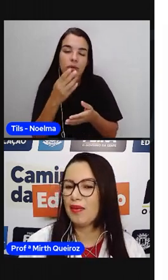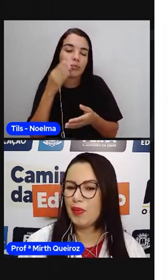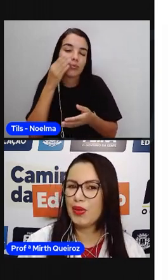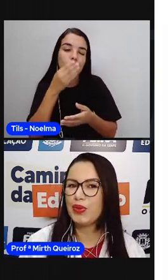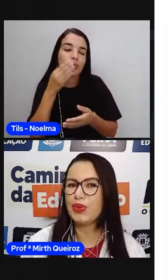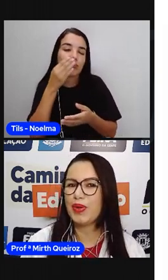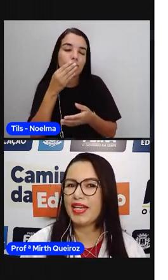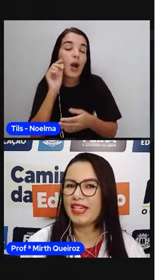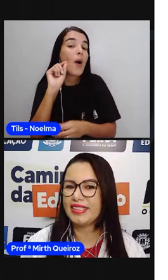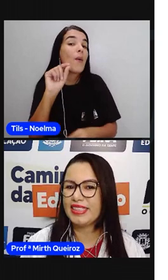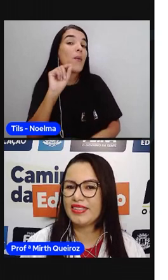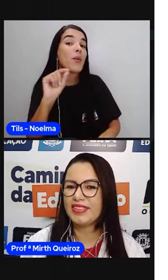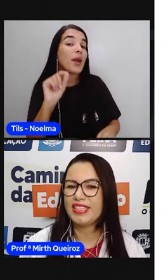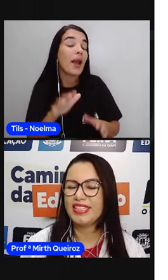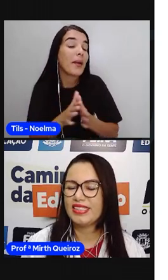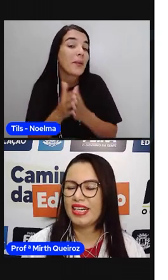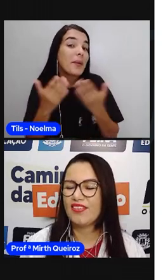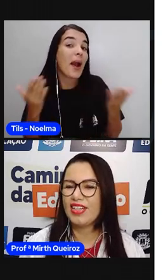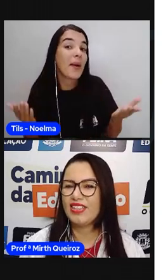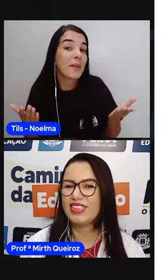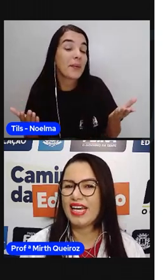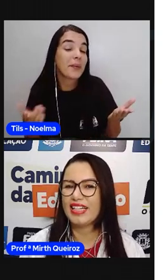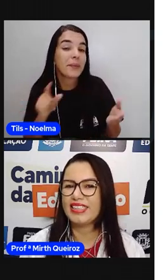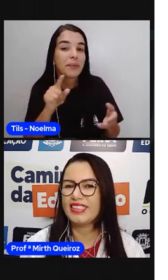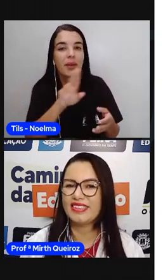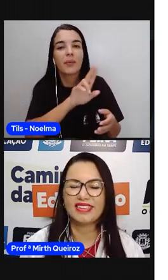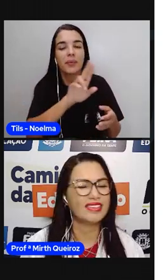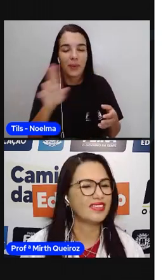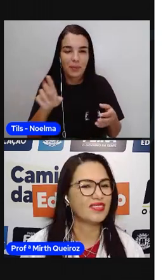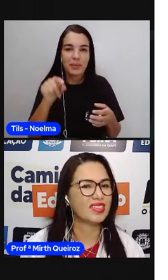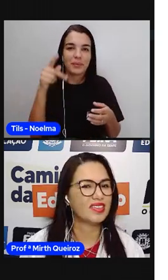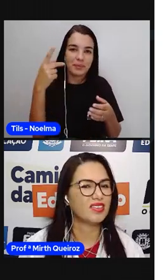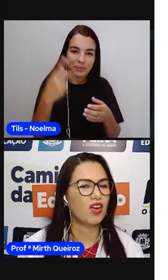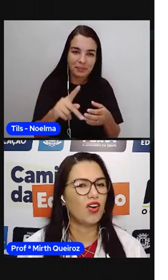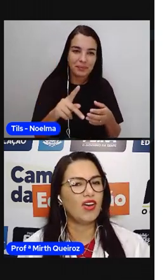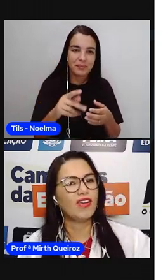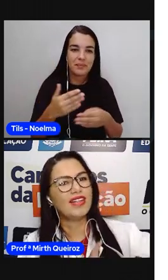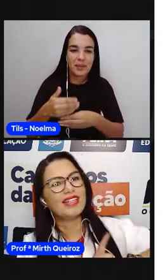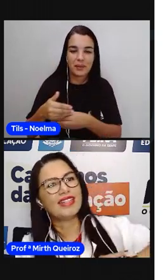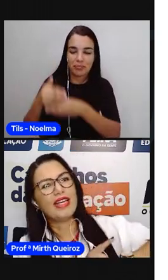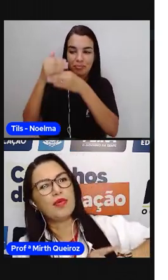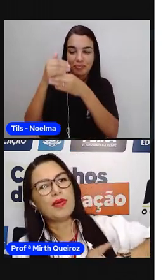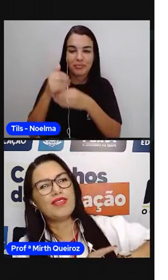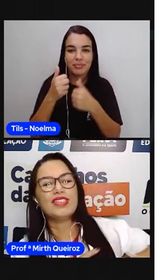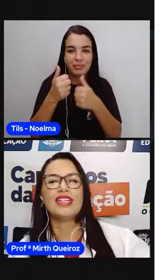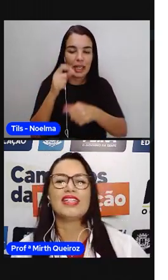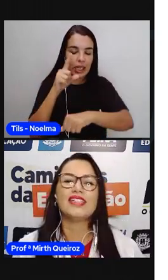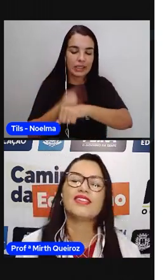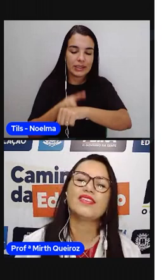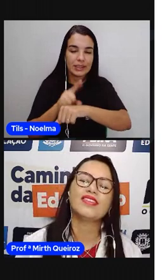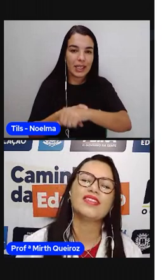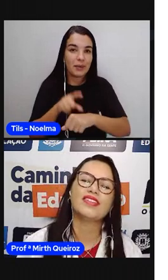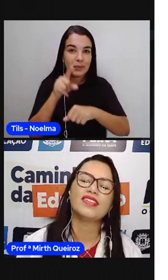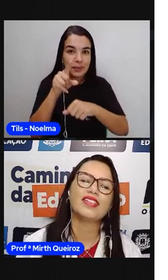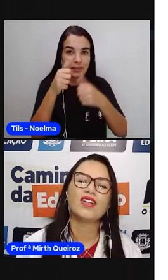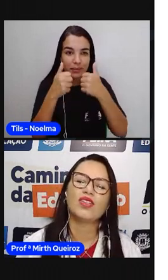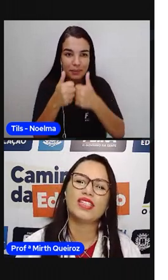Que produto é esse? Escrevam aí no chat. Ó, tempo para vocês.